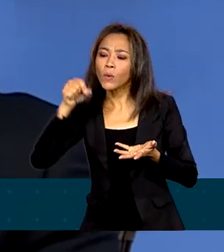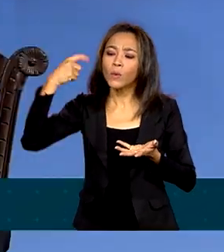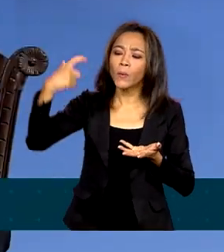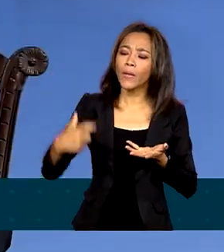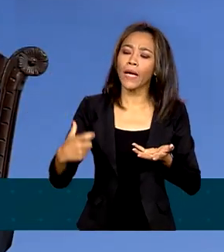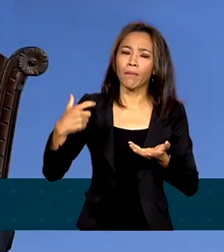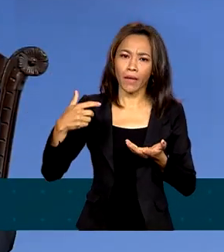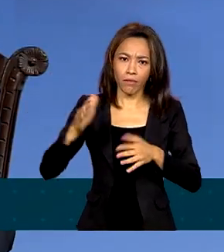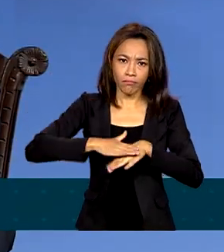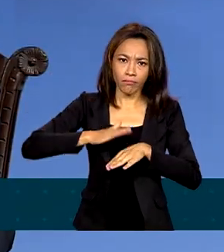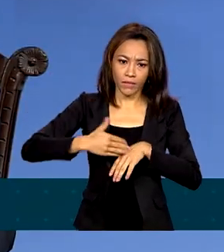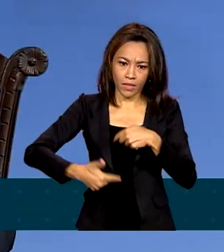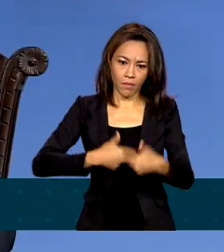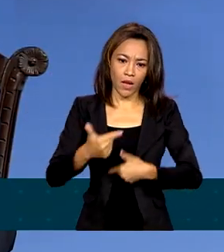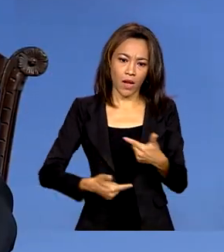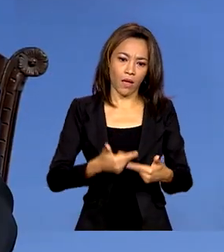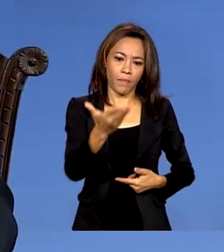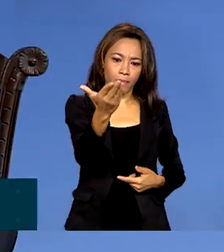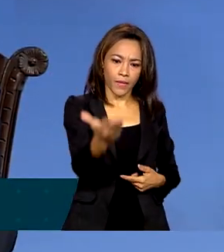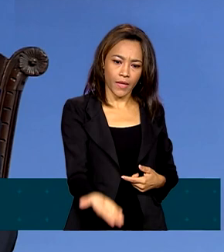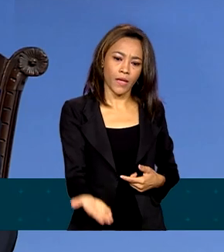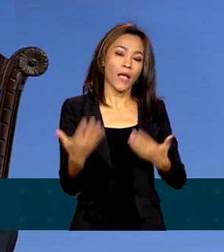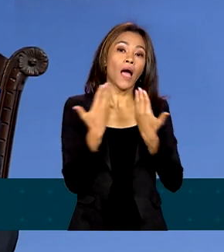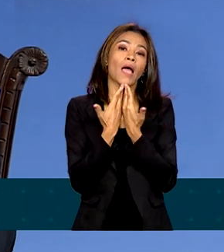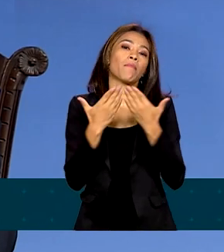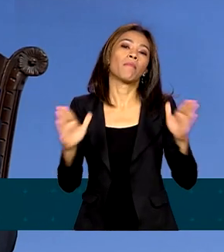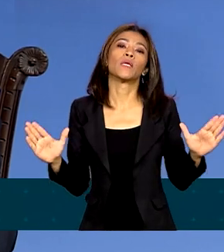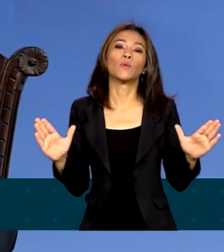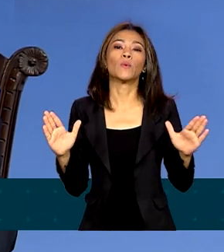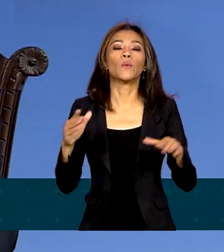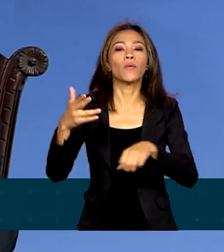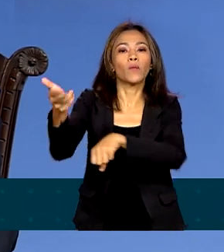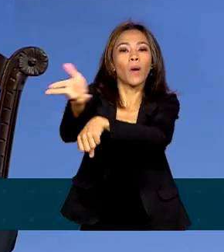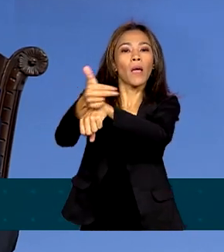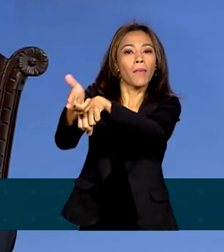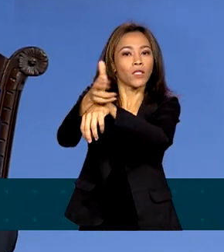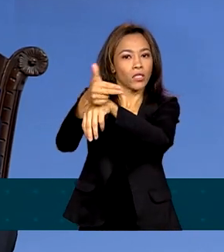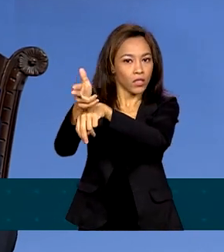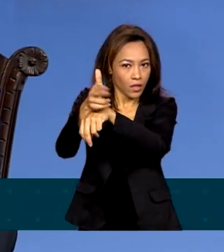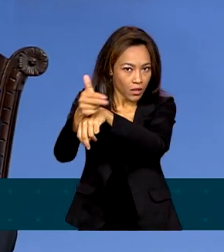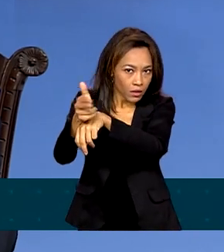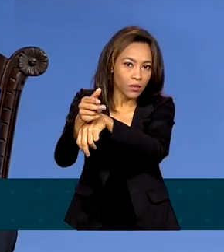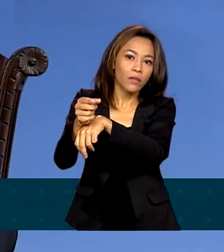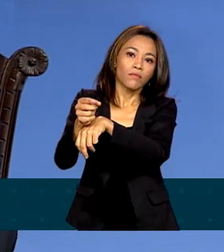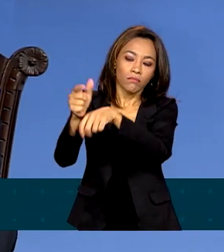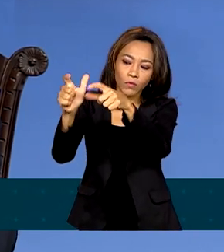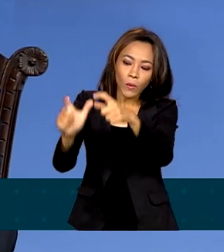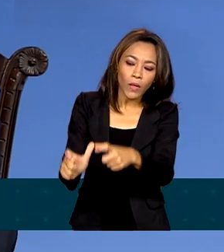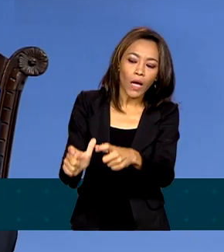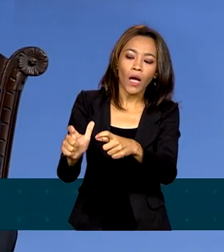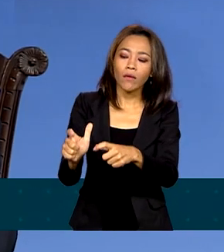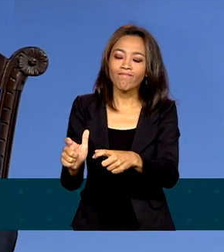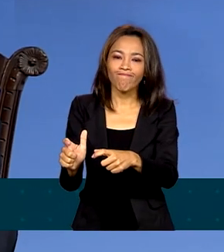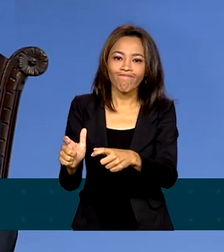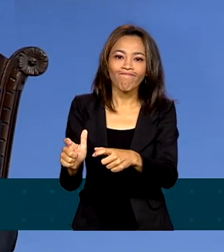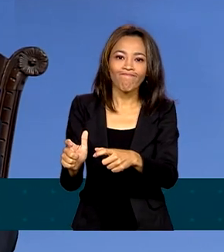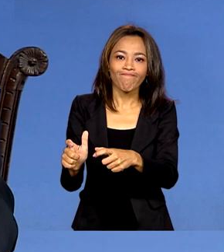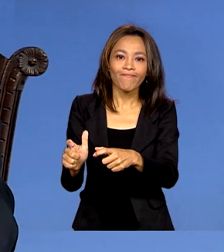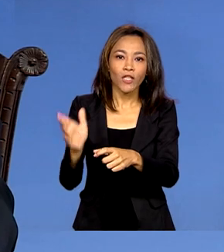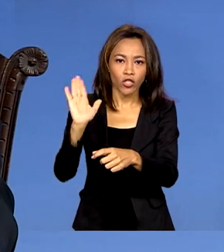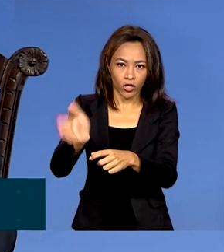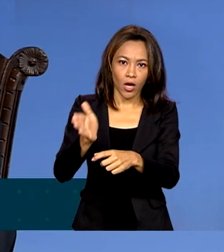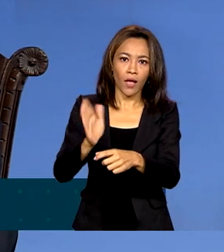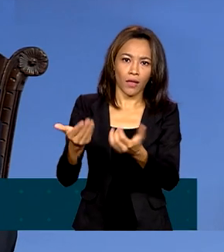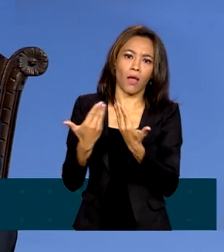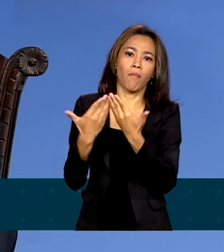trabalho. Houve a primeira etapa de uma abertura da Embaixada formal, e a Embaixada já